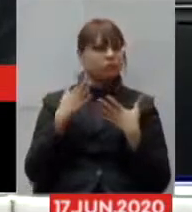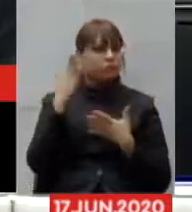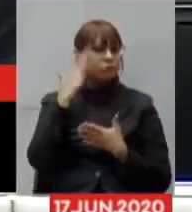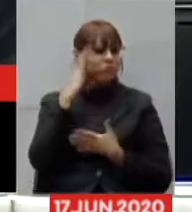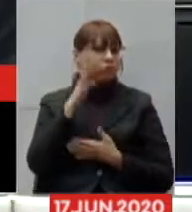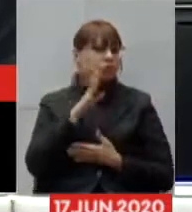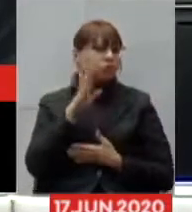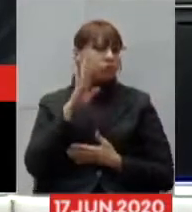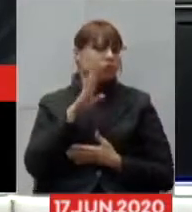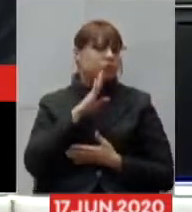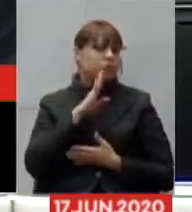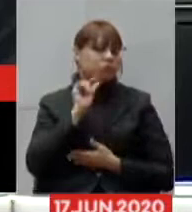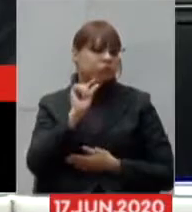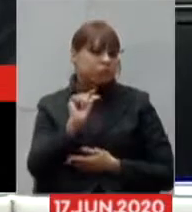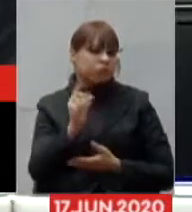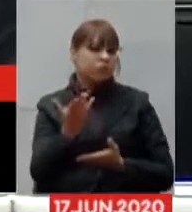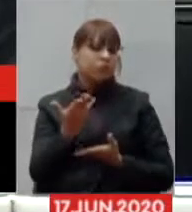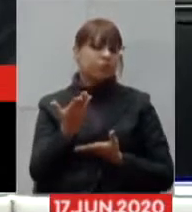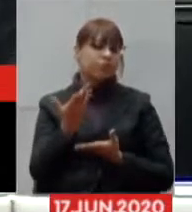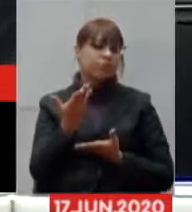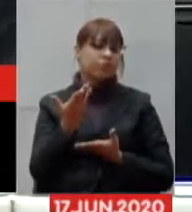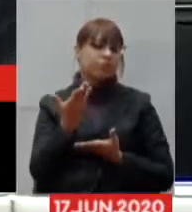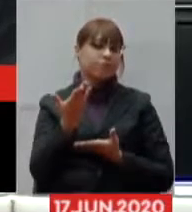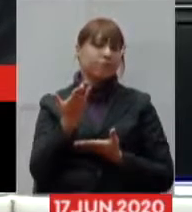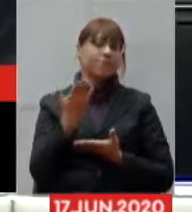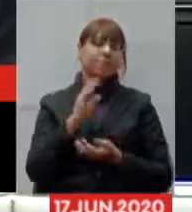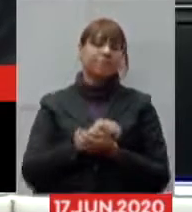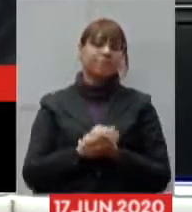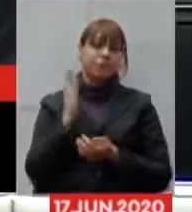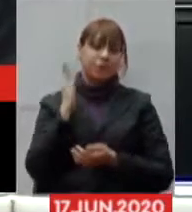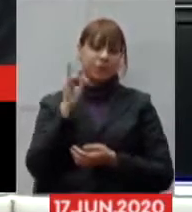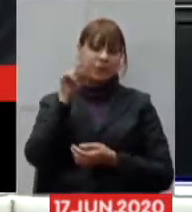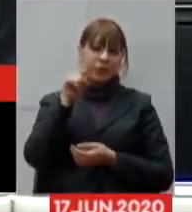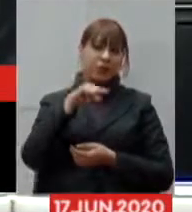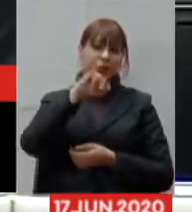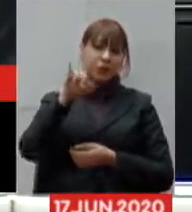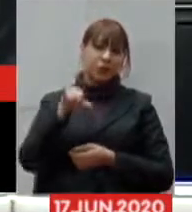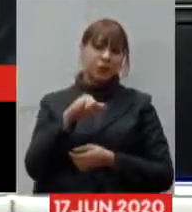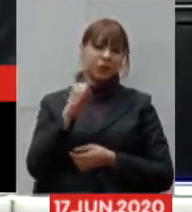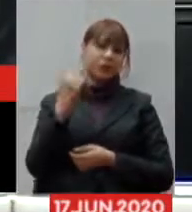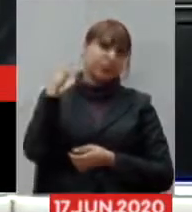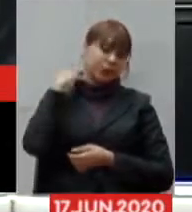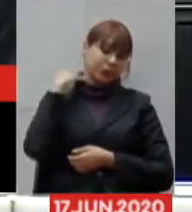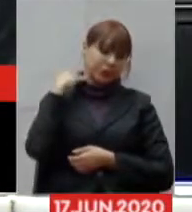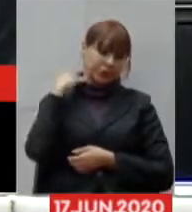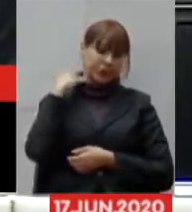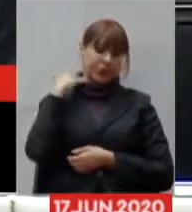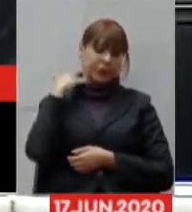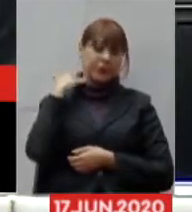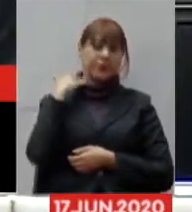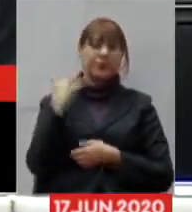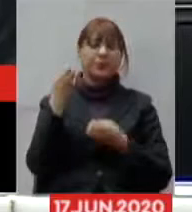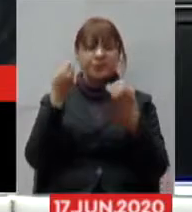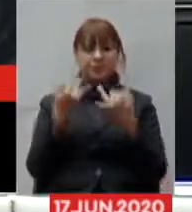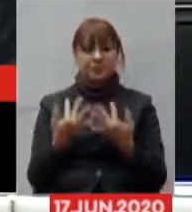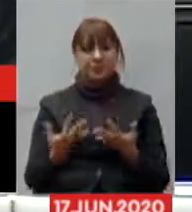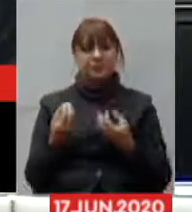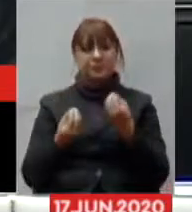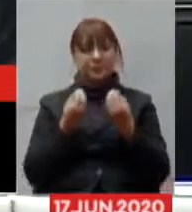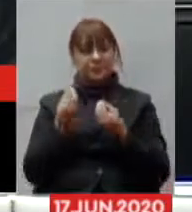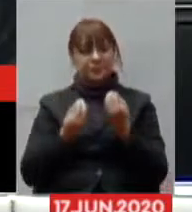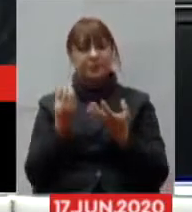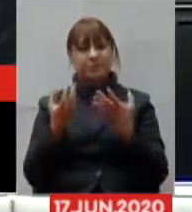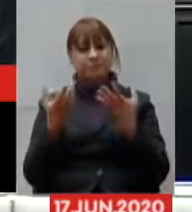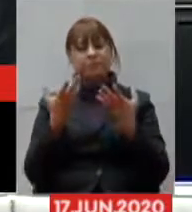falando aí diretamente de Juiz de Fora e trazendo um pouco também da situação e das considerações a respeito da